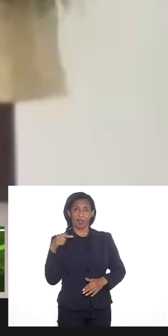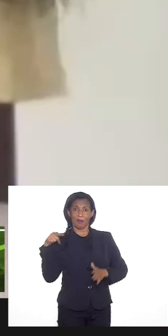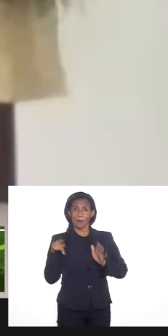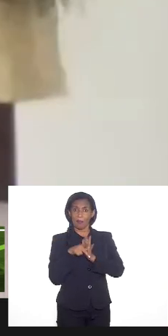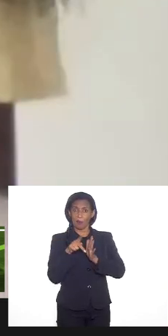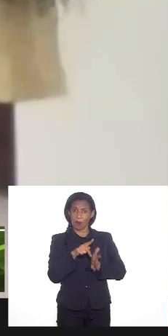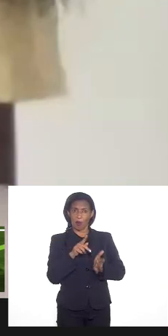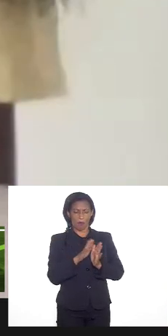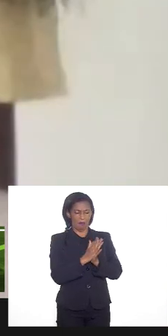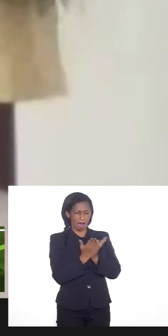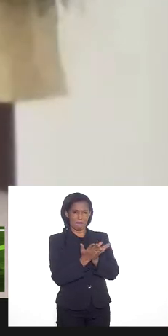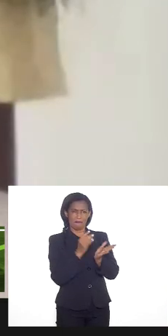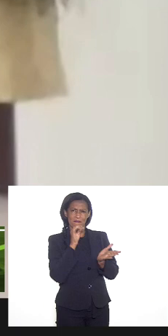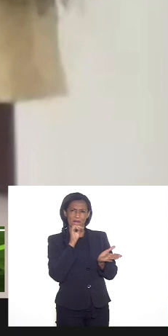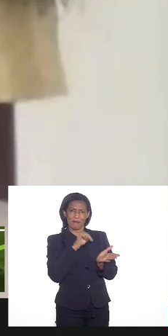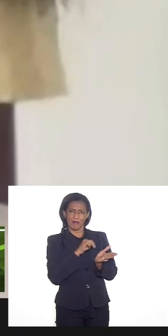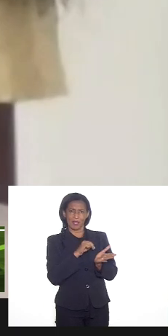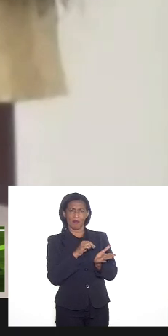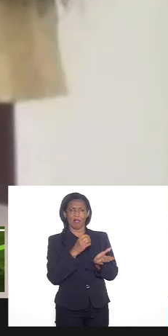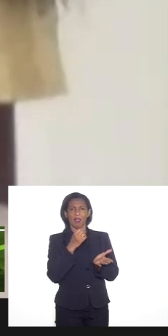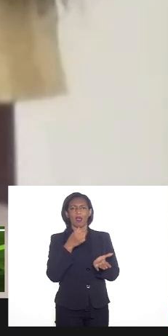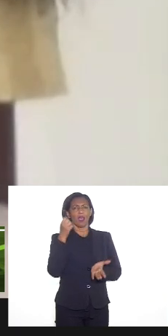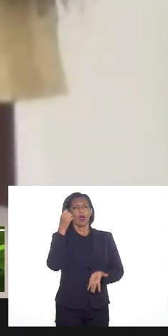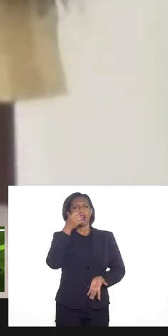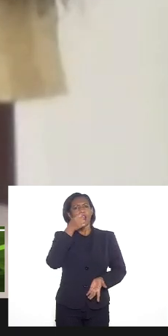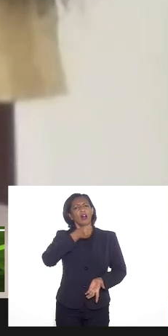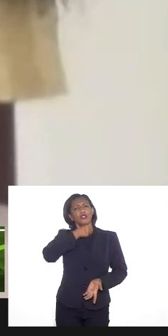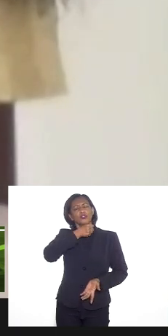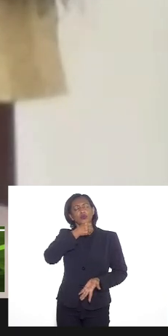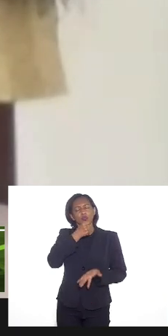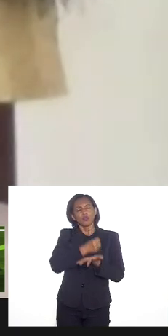como a Bíblia e o Antigo Testamento